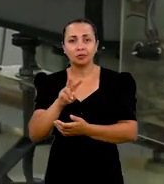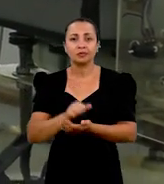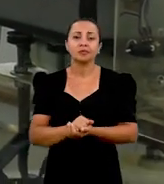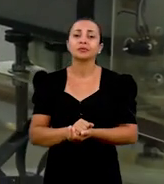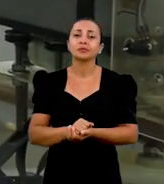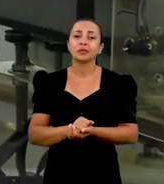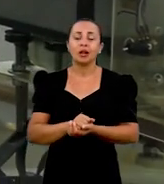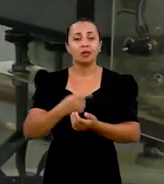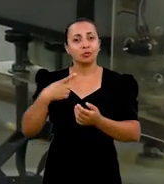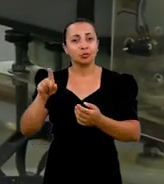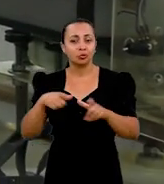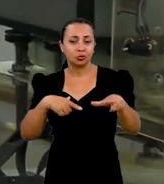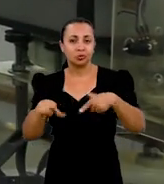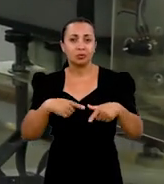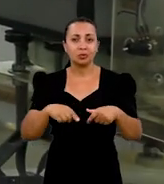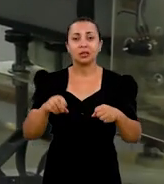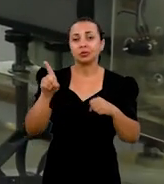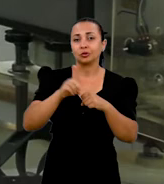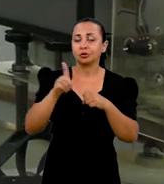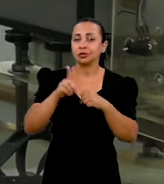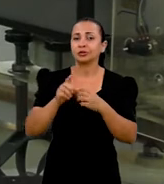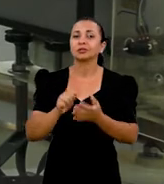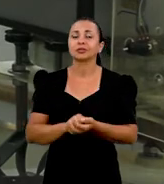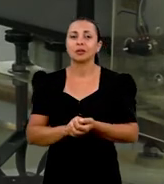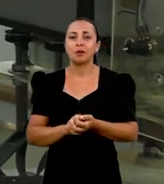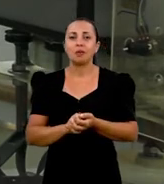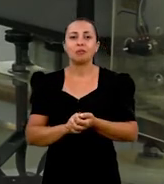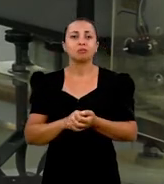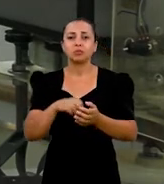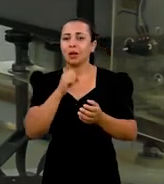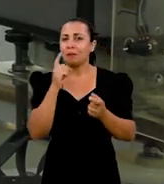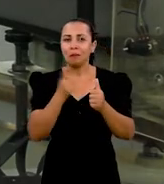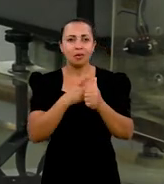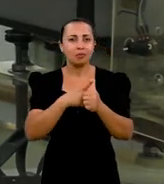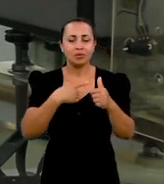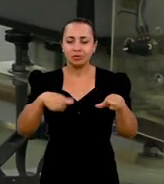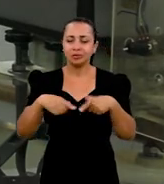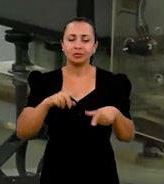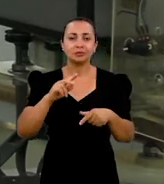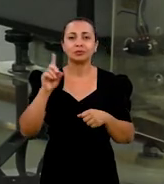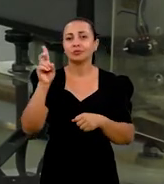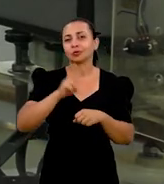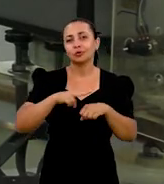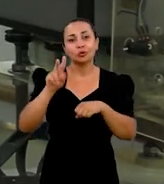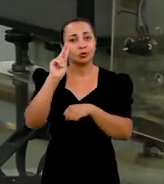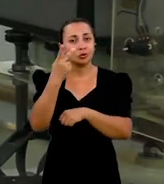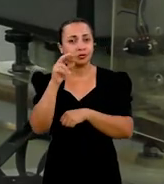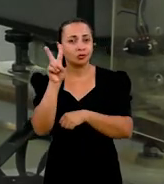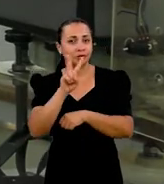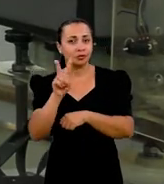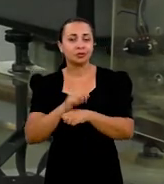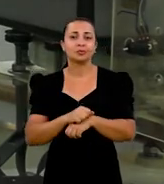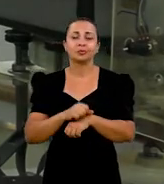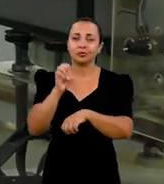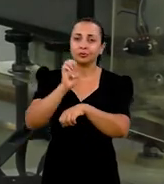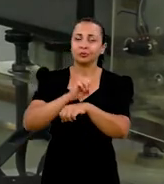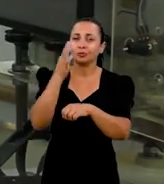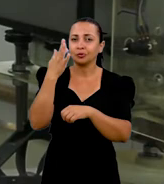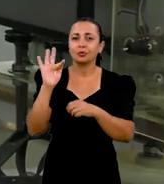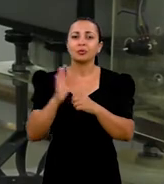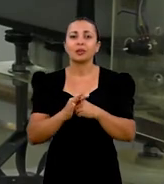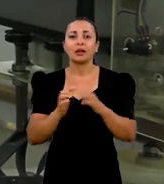Janine Licoaresma, ao seu trabalho de dissertação. Então, será o primeiro trabalho na área de hidrogênio verde do Instituto Federal com